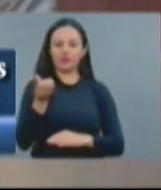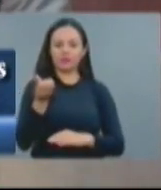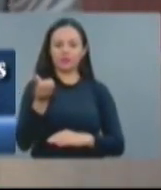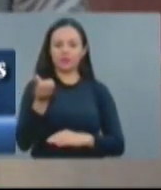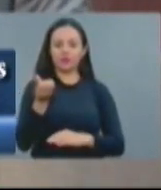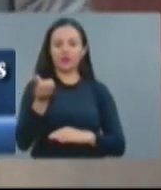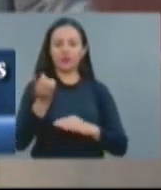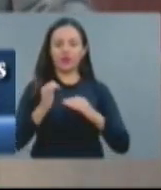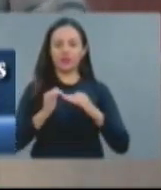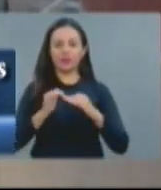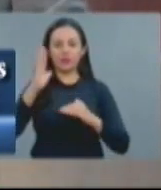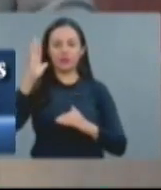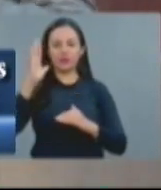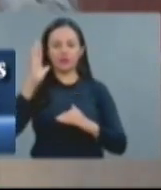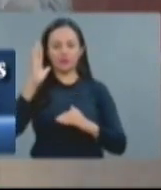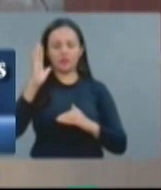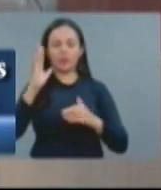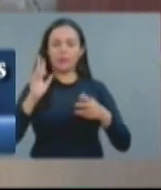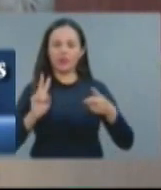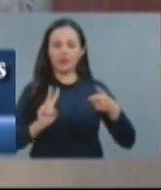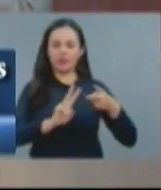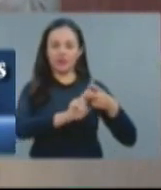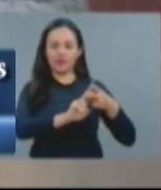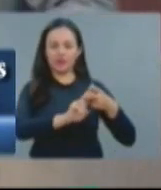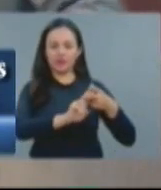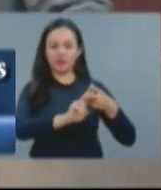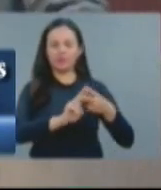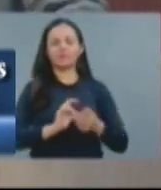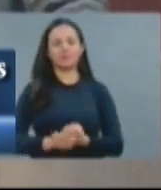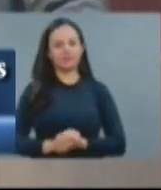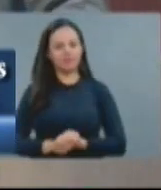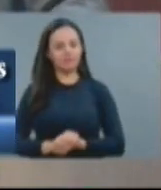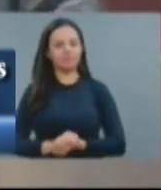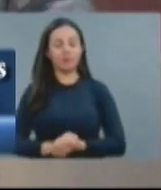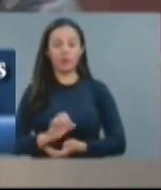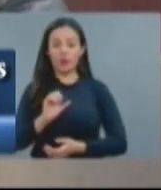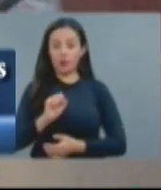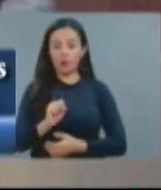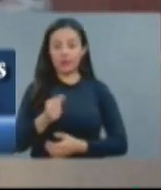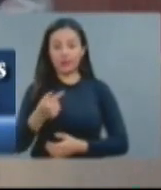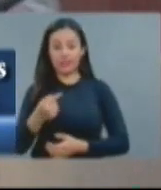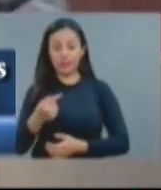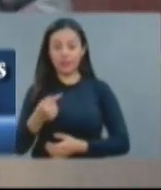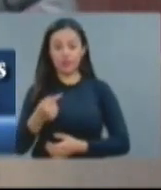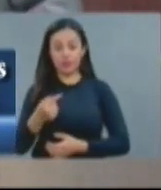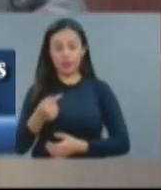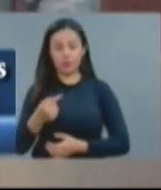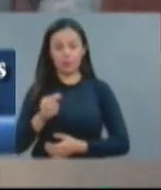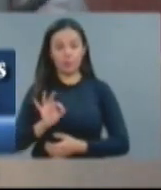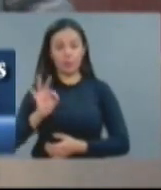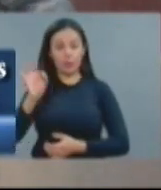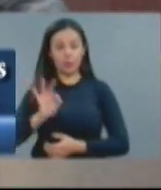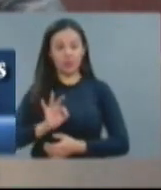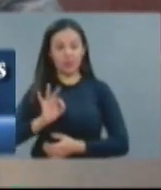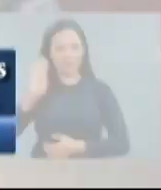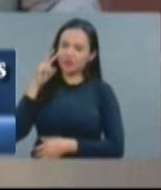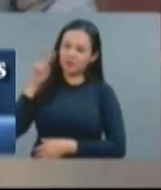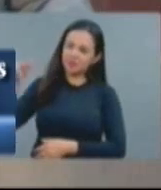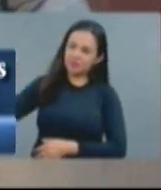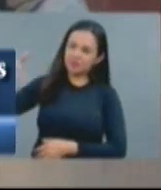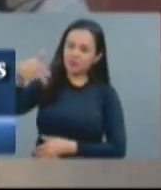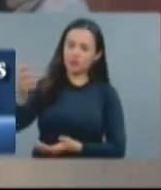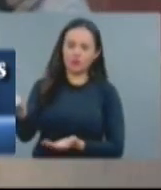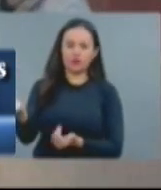Olha, 87% dos brasileiros querem essa lei.